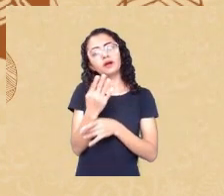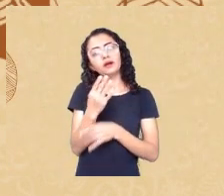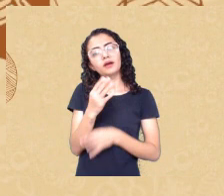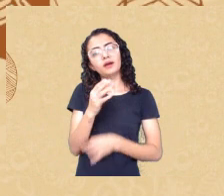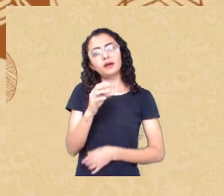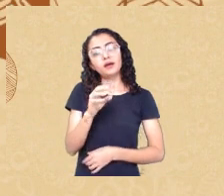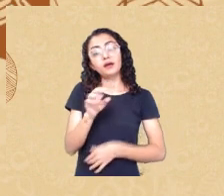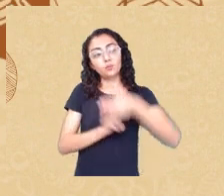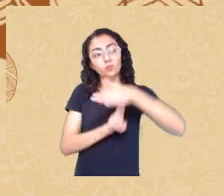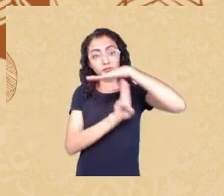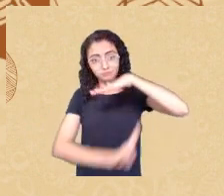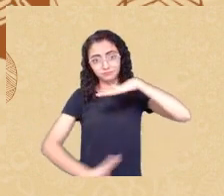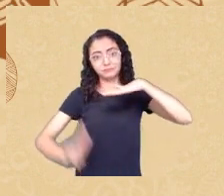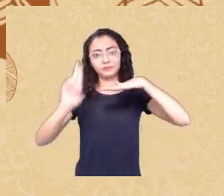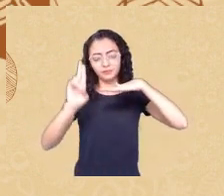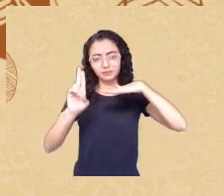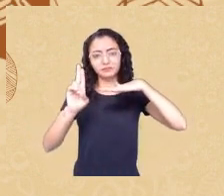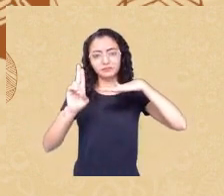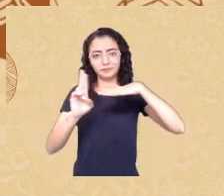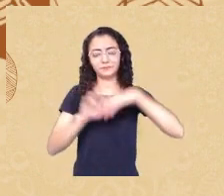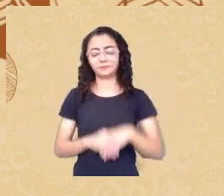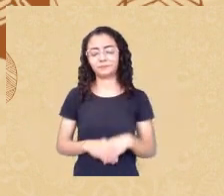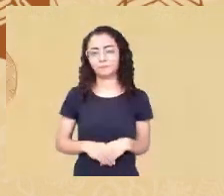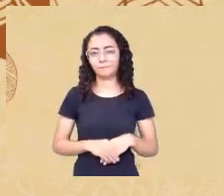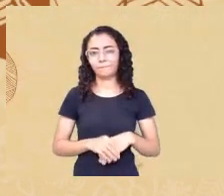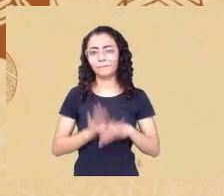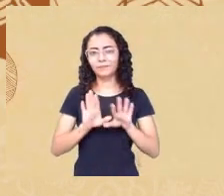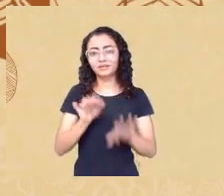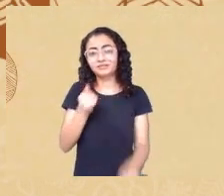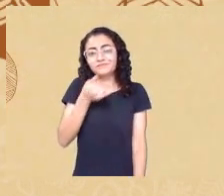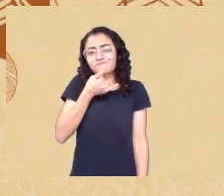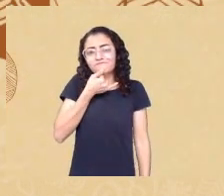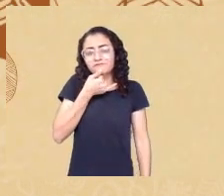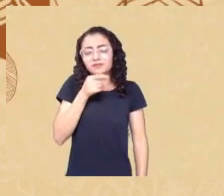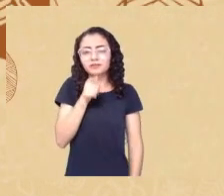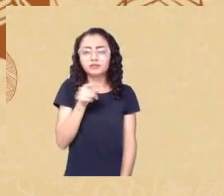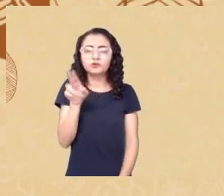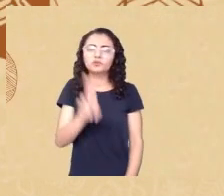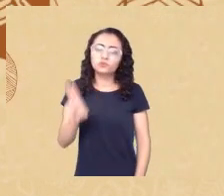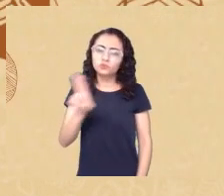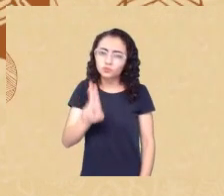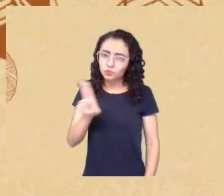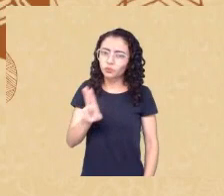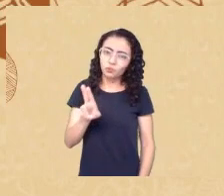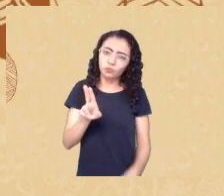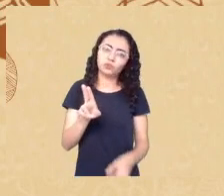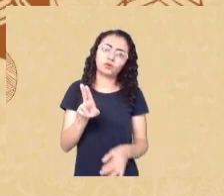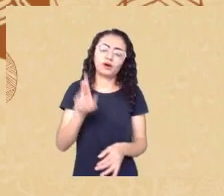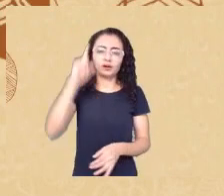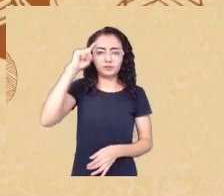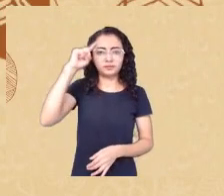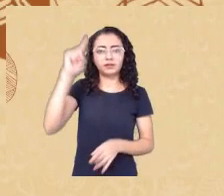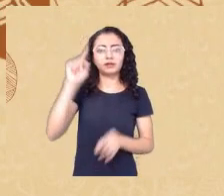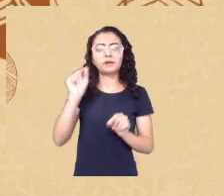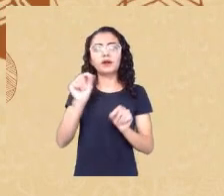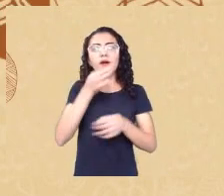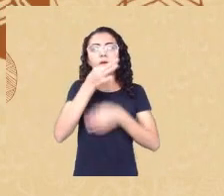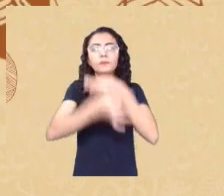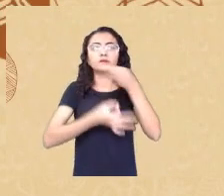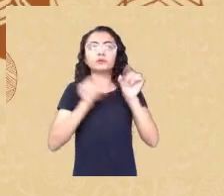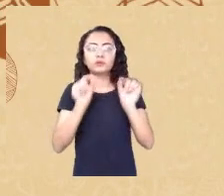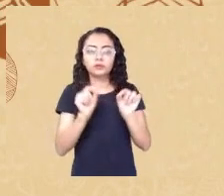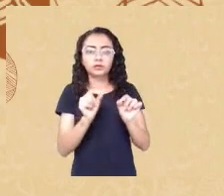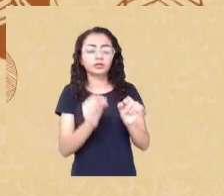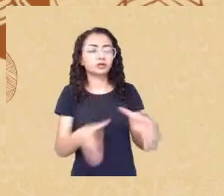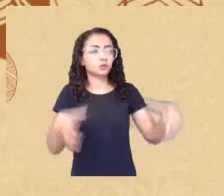que infelizmente ele usou essa bateria para dizer que indígenas mexicanos e pessoas de comunidades negras eram